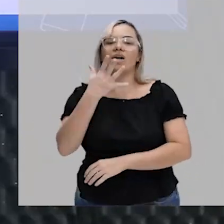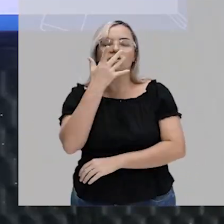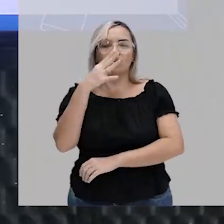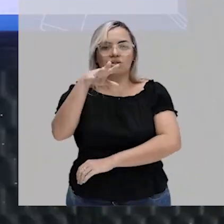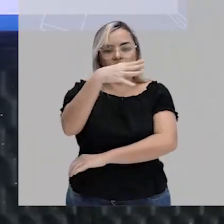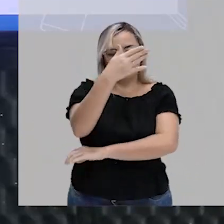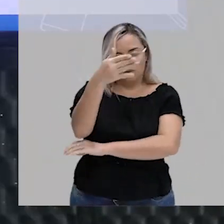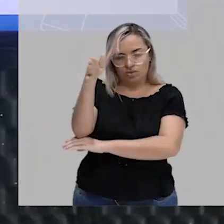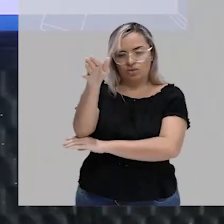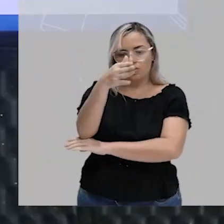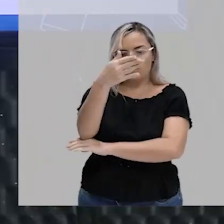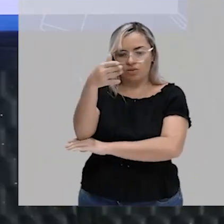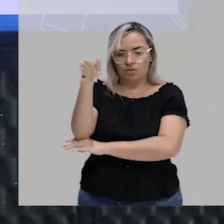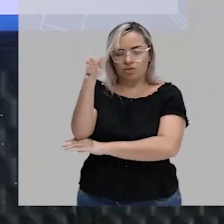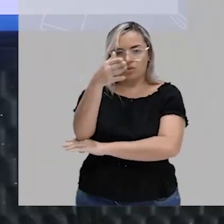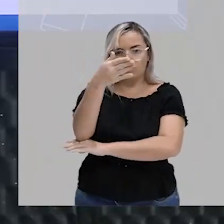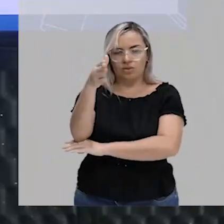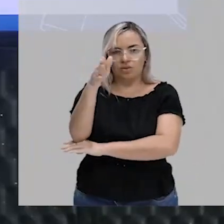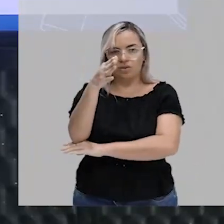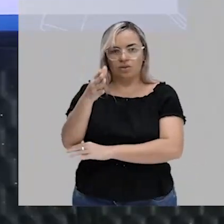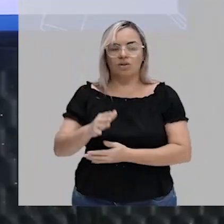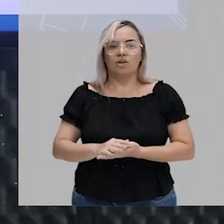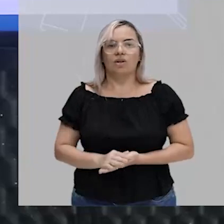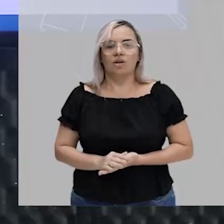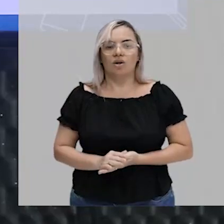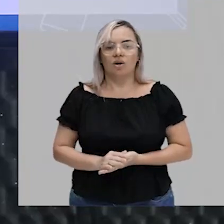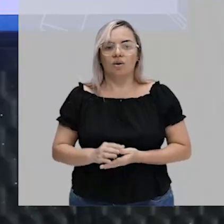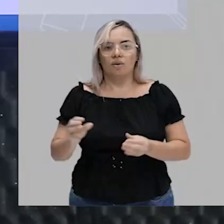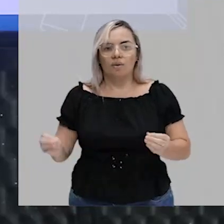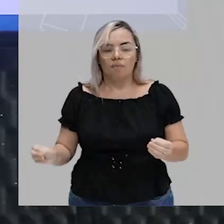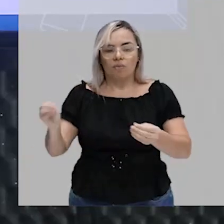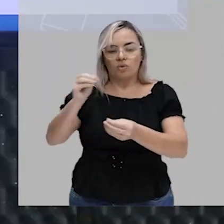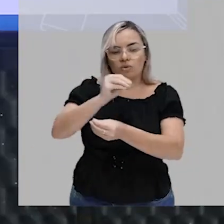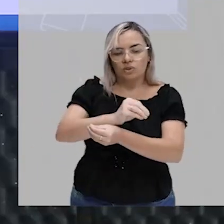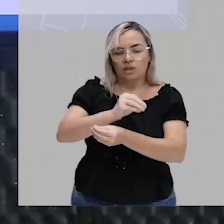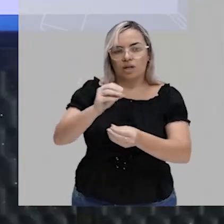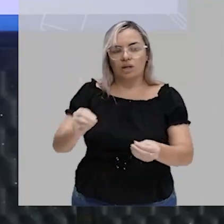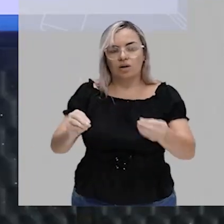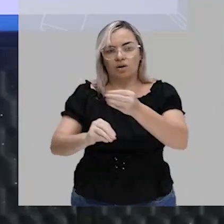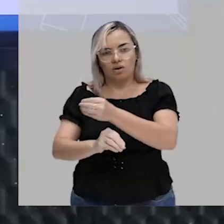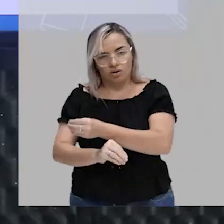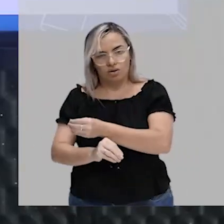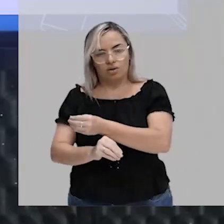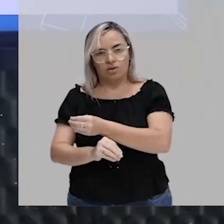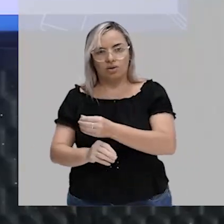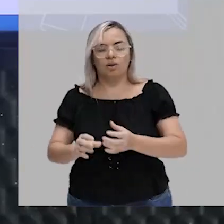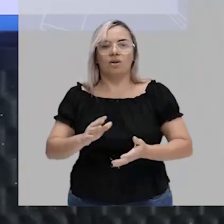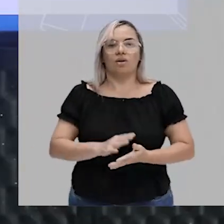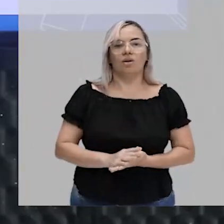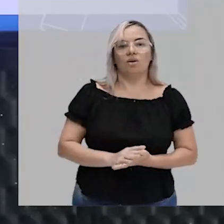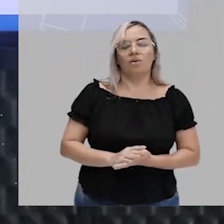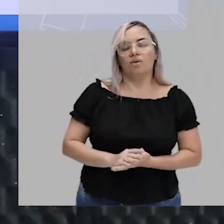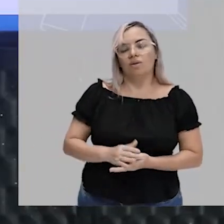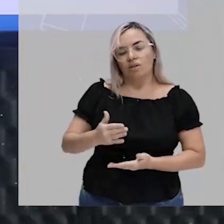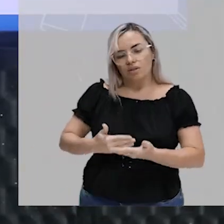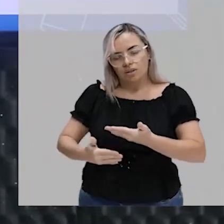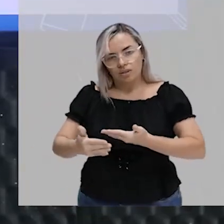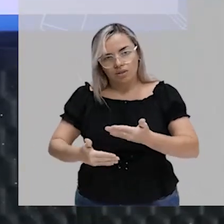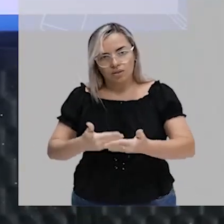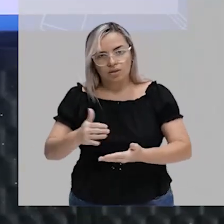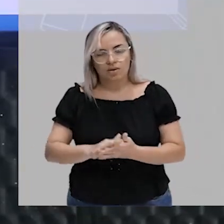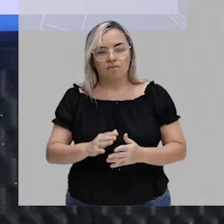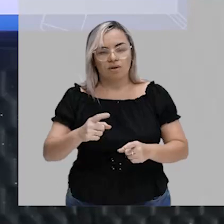nenhum. Nesse caso aqui, nem usou-se nenhum critério, Porque, veja, se fosse em ordem alfabética, já estaria errado, né? Então,